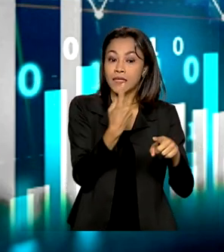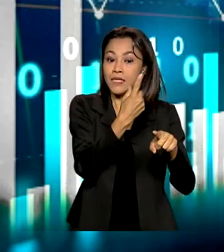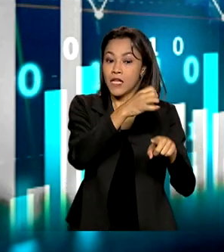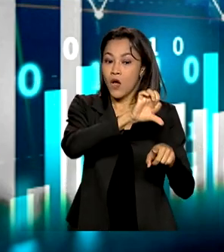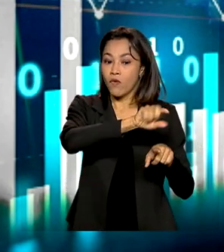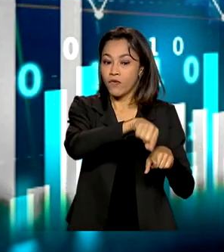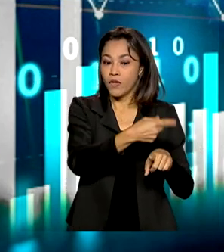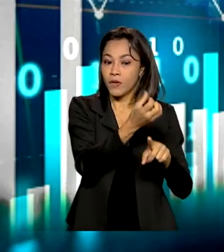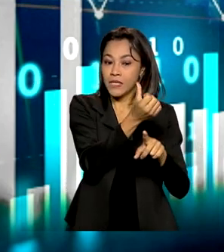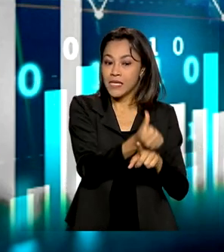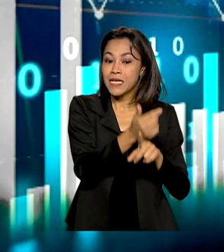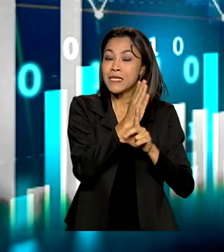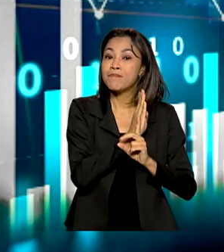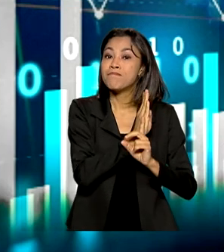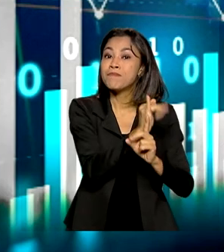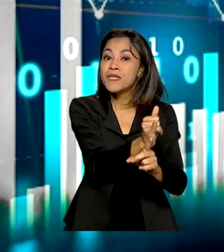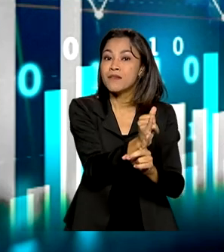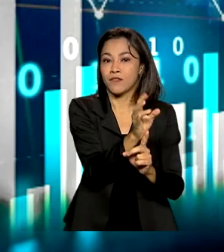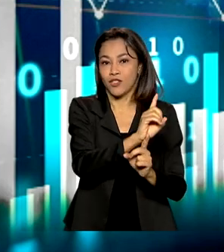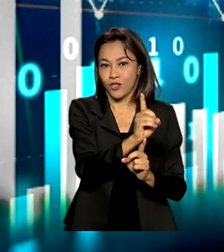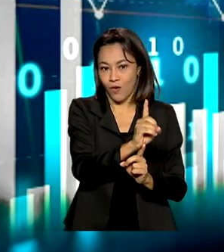,6 bilhões.